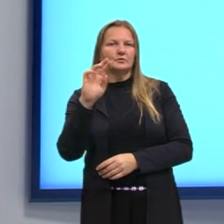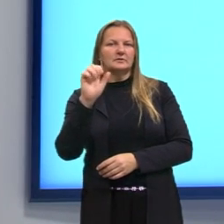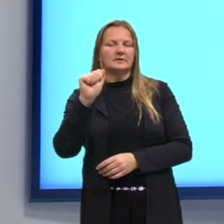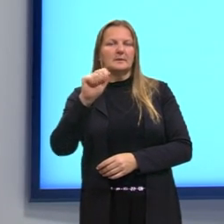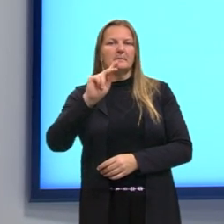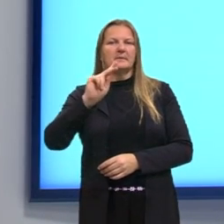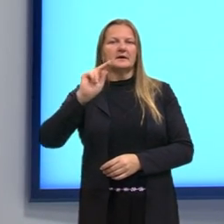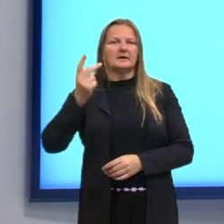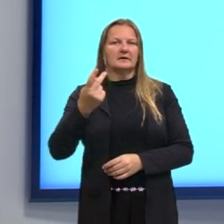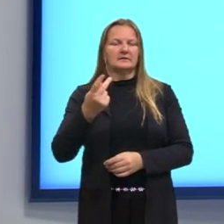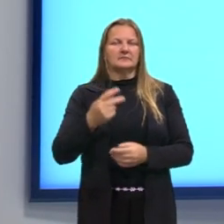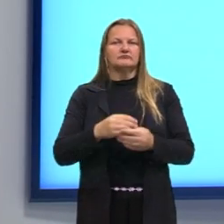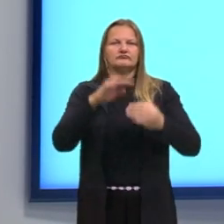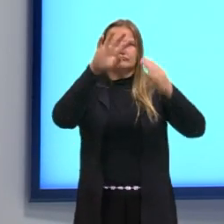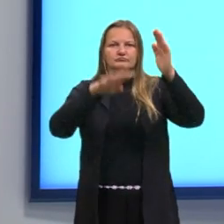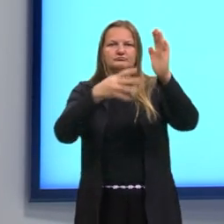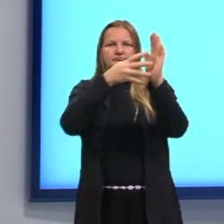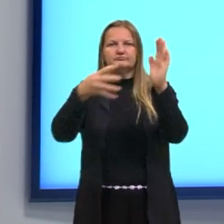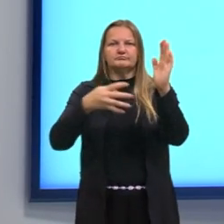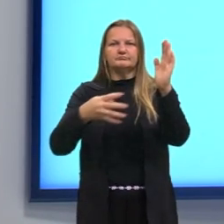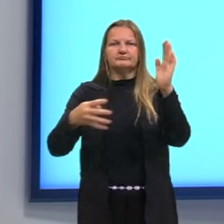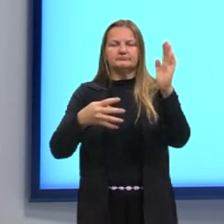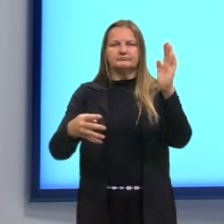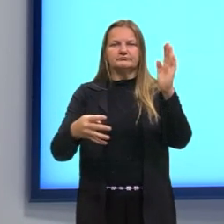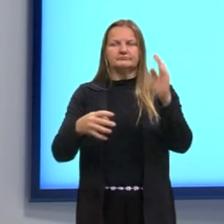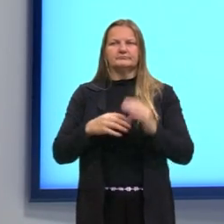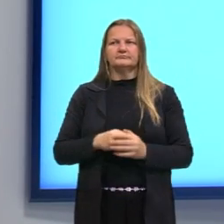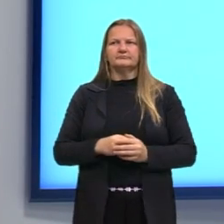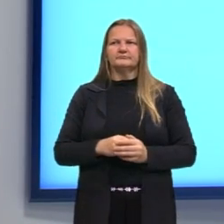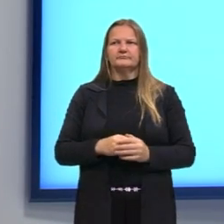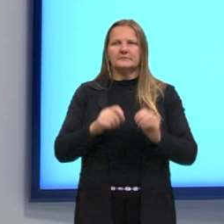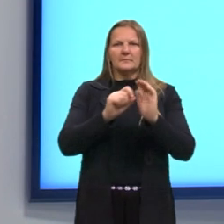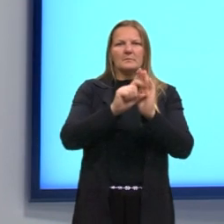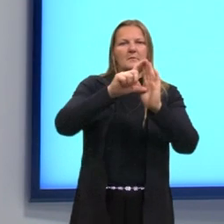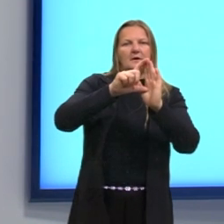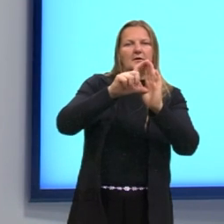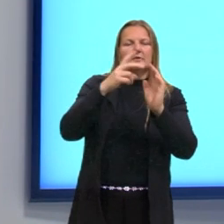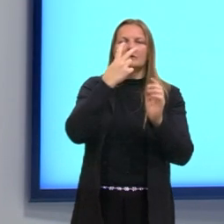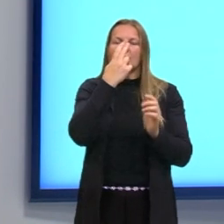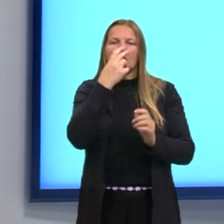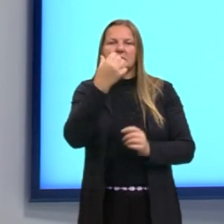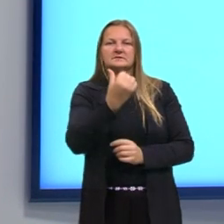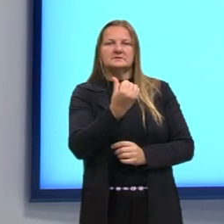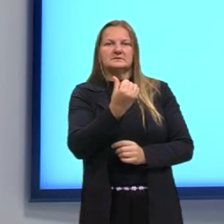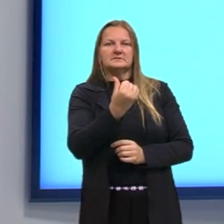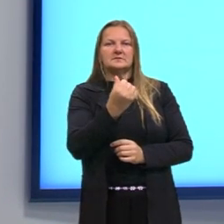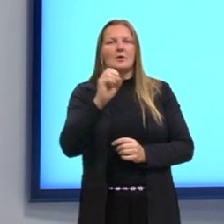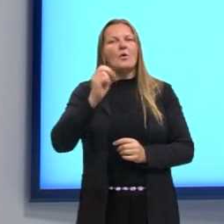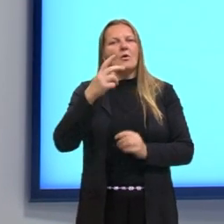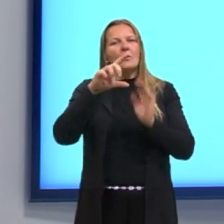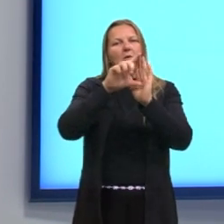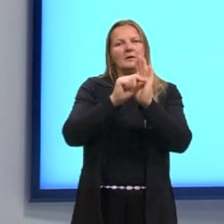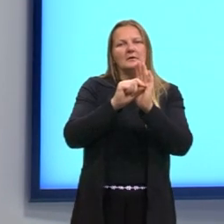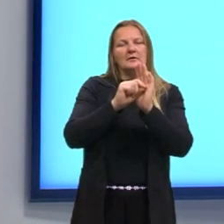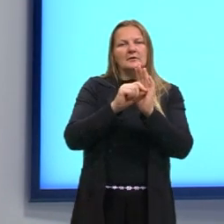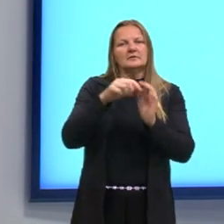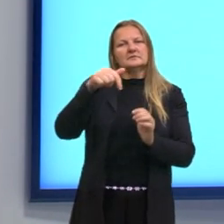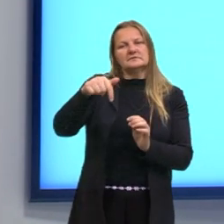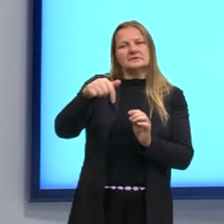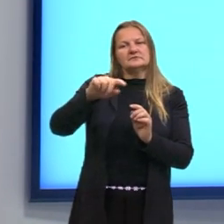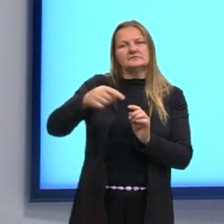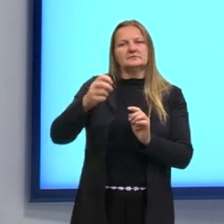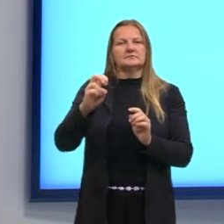olhando lá na tabelinha. Então, o pH, ele é maior ou igual a 6 e ele é menor do que 7